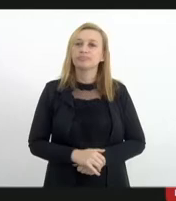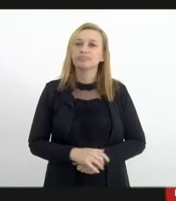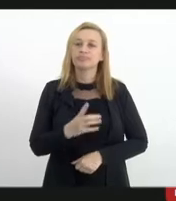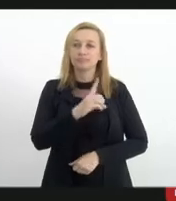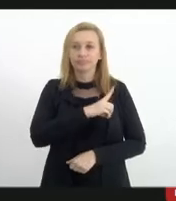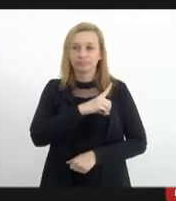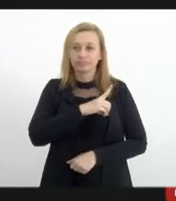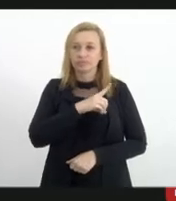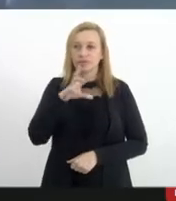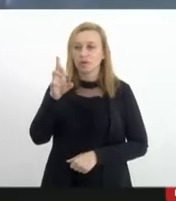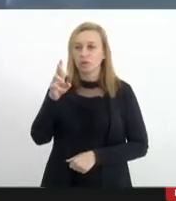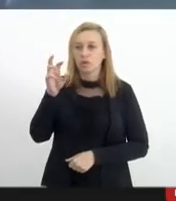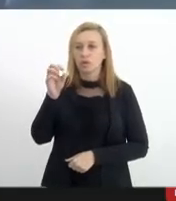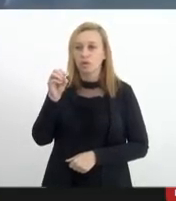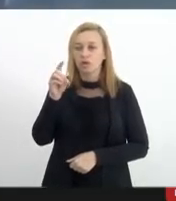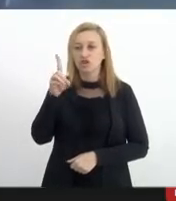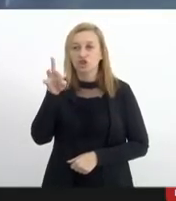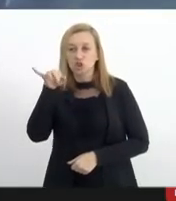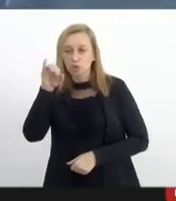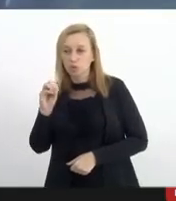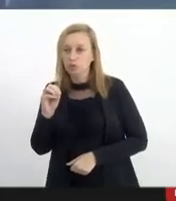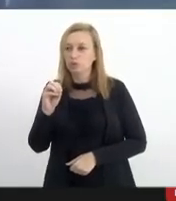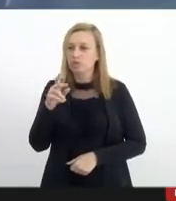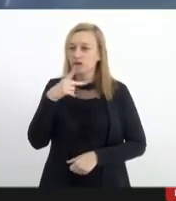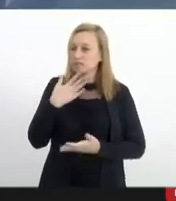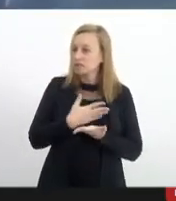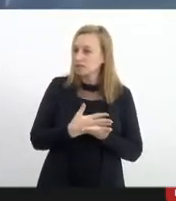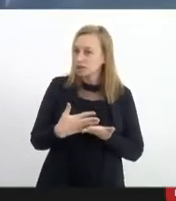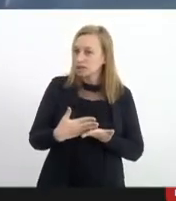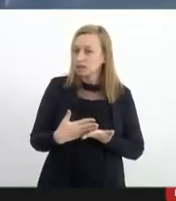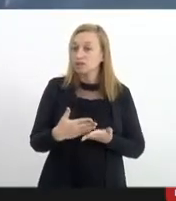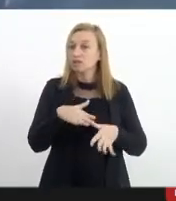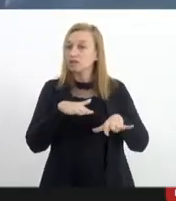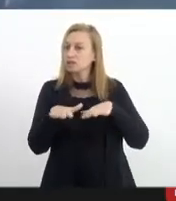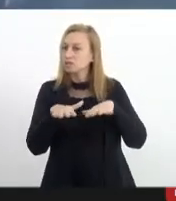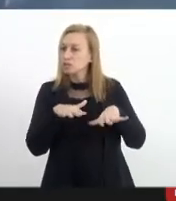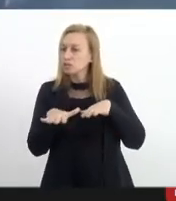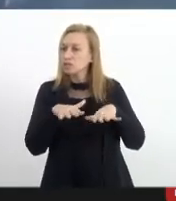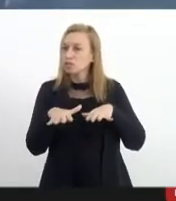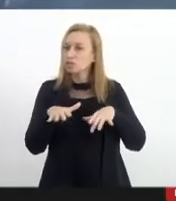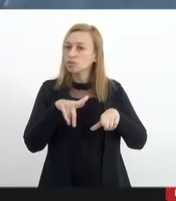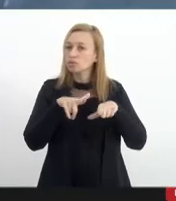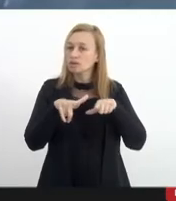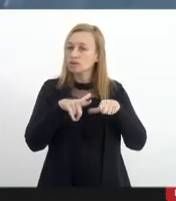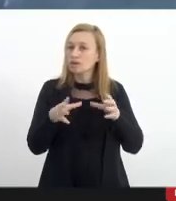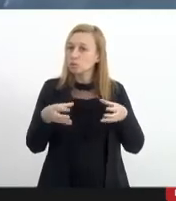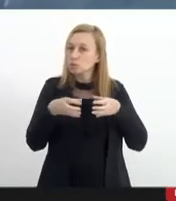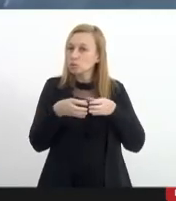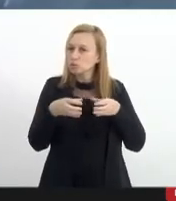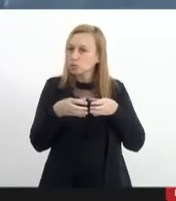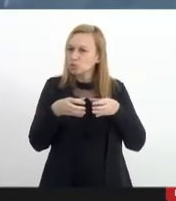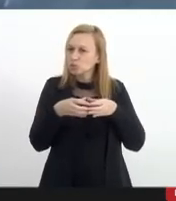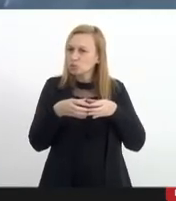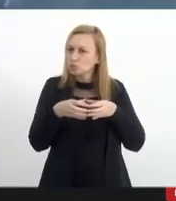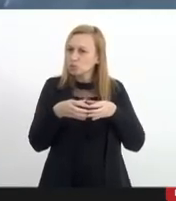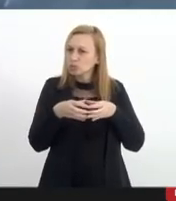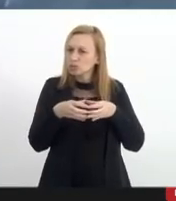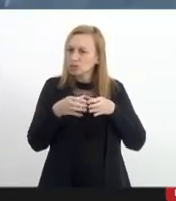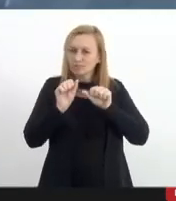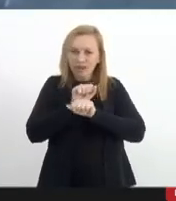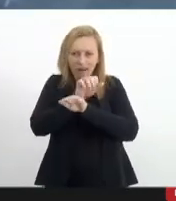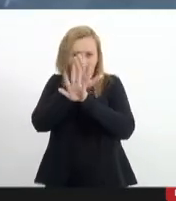Delegado Rodrigo, como trouxe aqui no início, a gente vem desenvolvendo o trabalho desse grupo, de uma forma muito